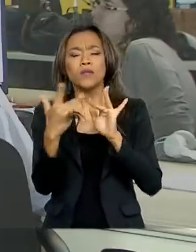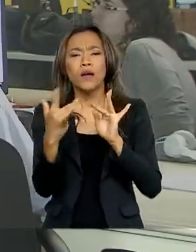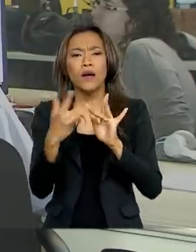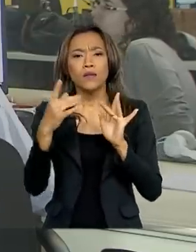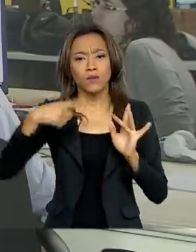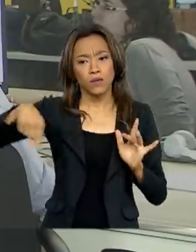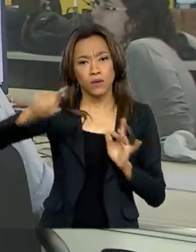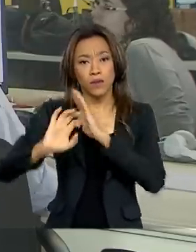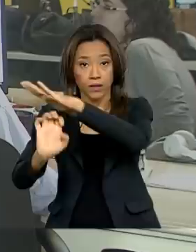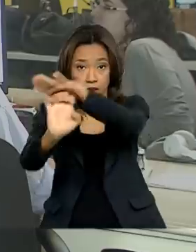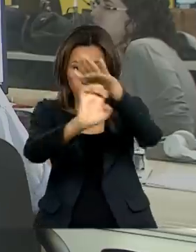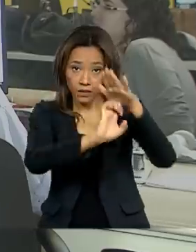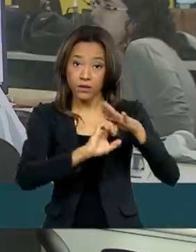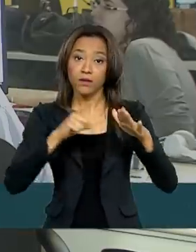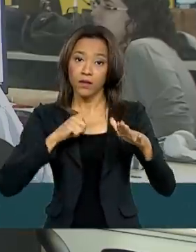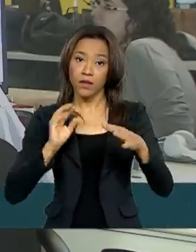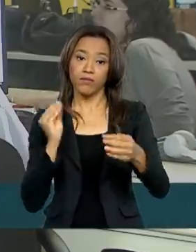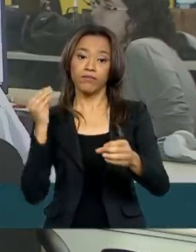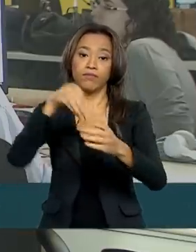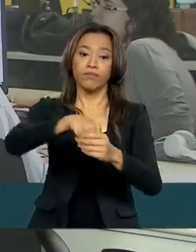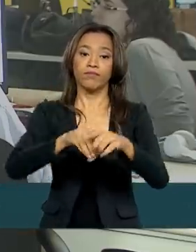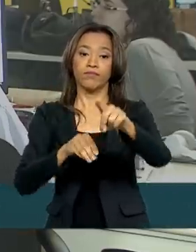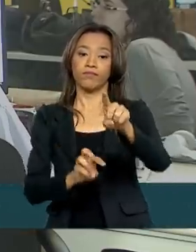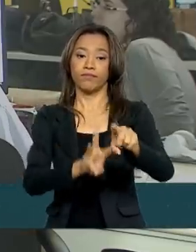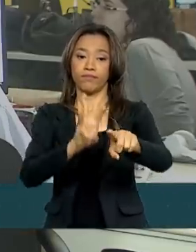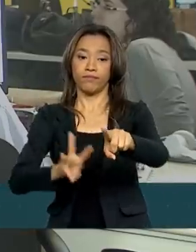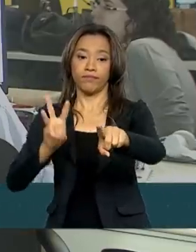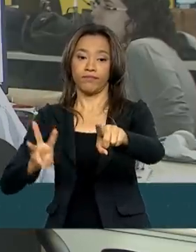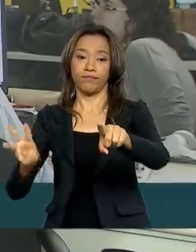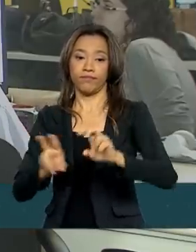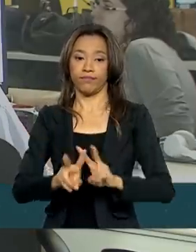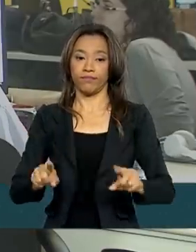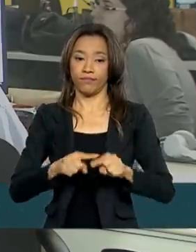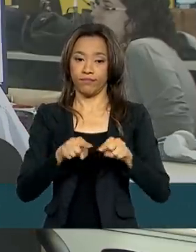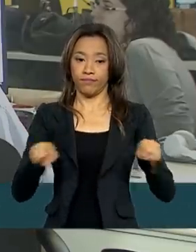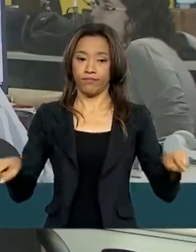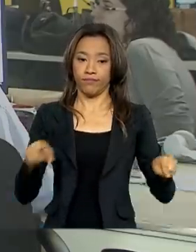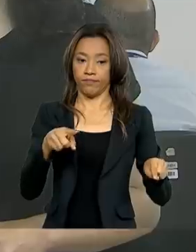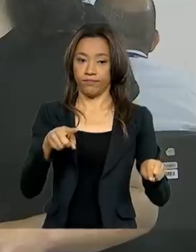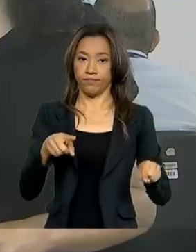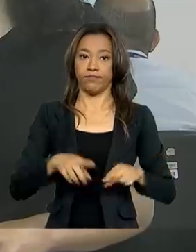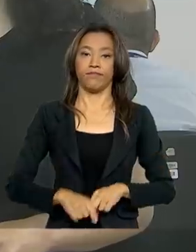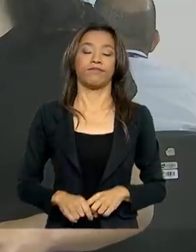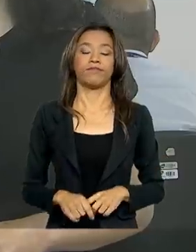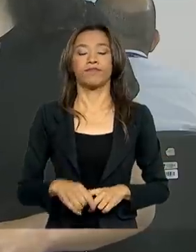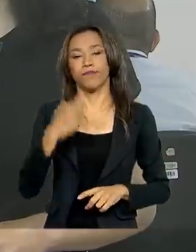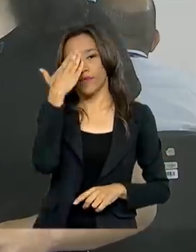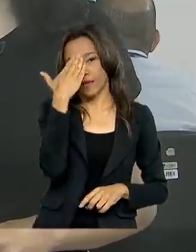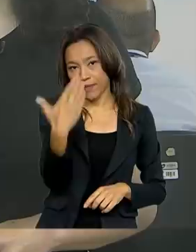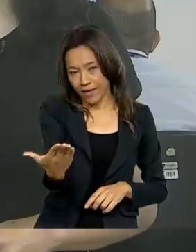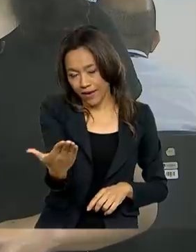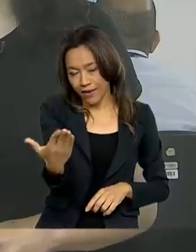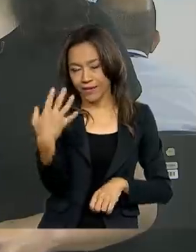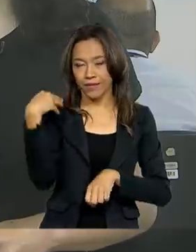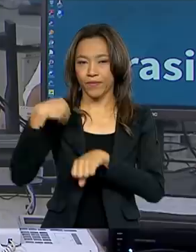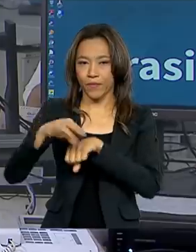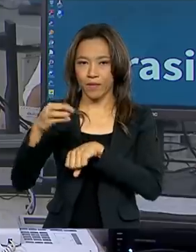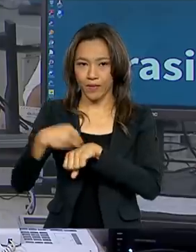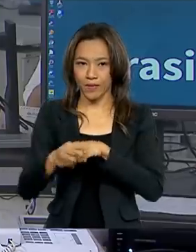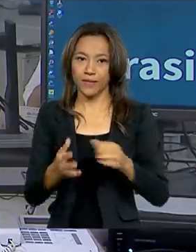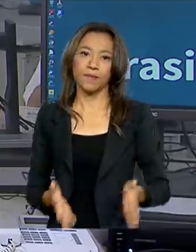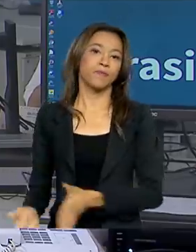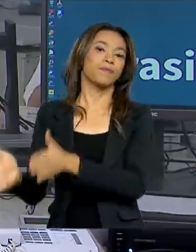operadoras estão no site anatel.gov.br. Renata. Obrigada, Alessandra, pelas suas informações.